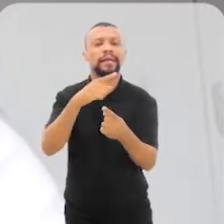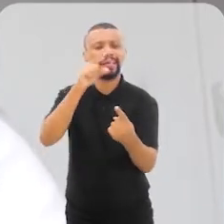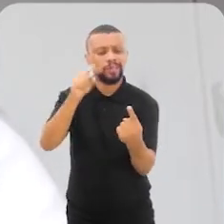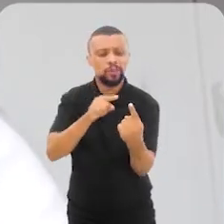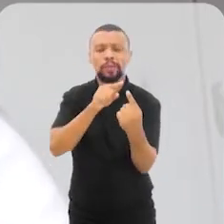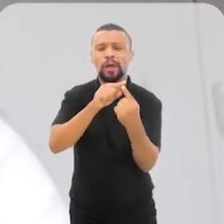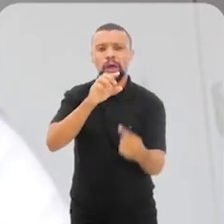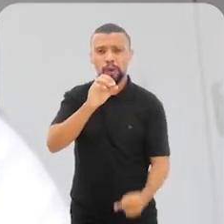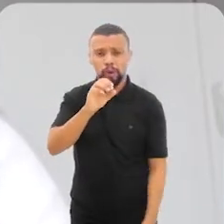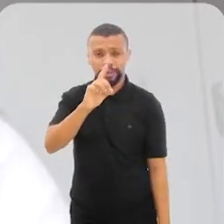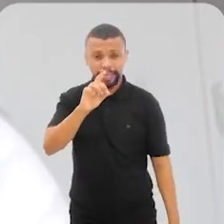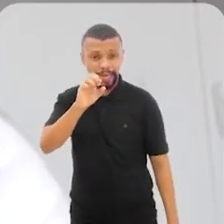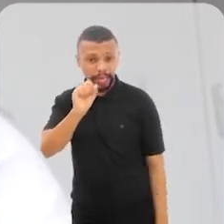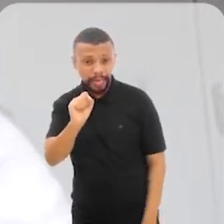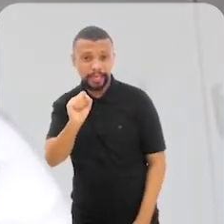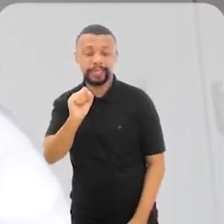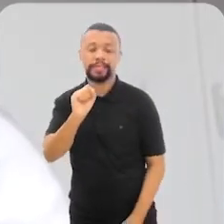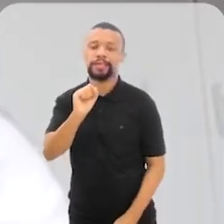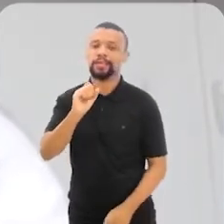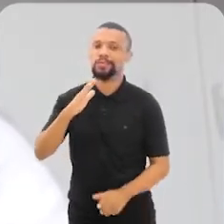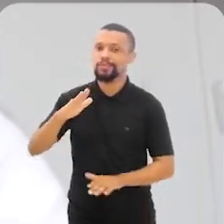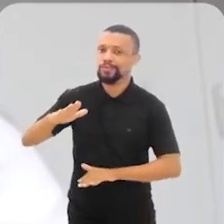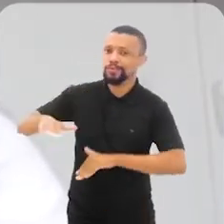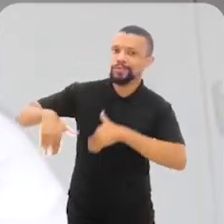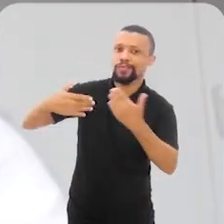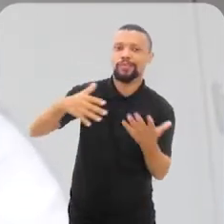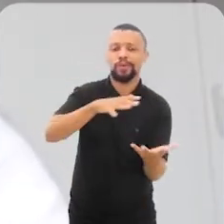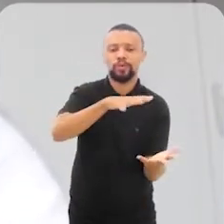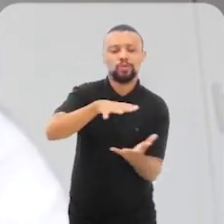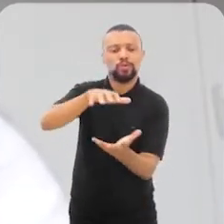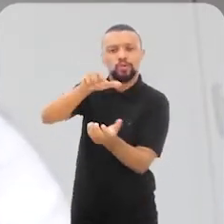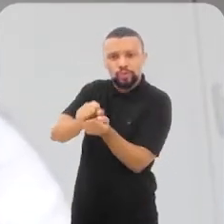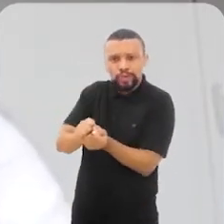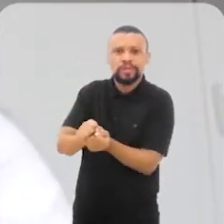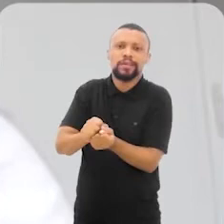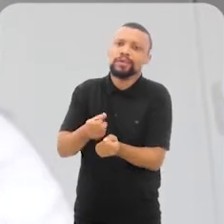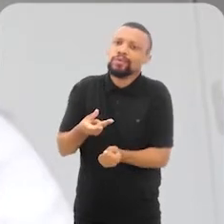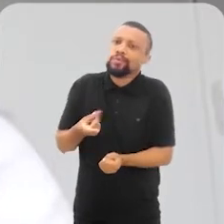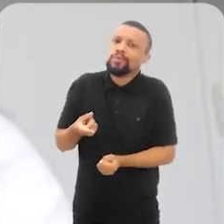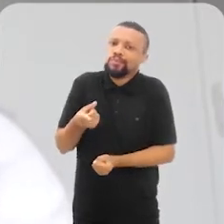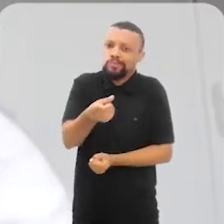aqueles objetivos do desenvolvimento sustentável, eles aparecem